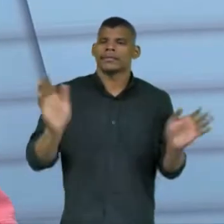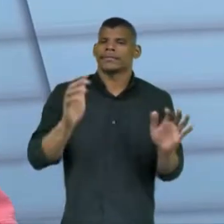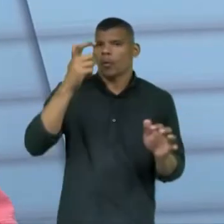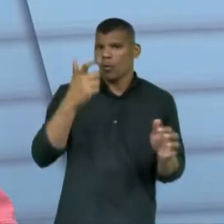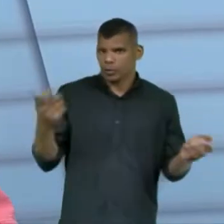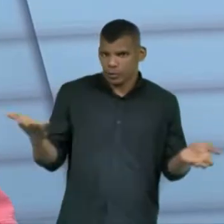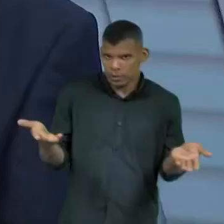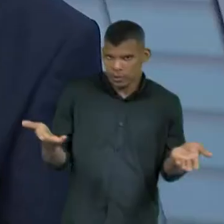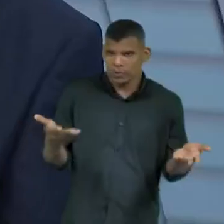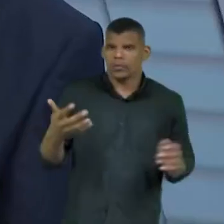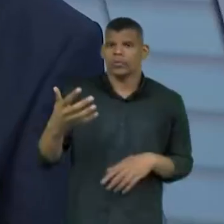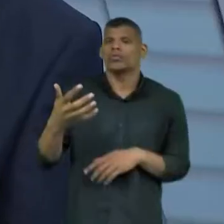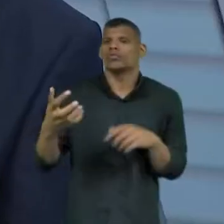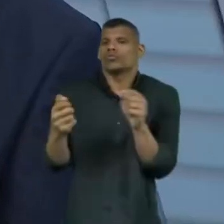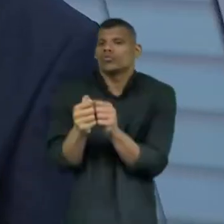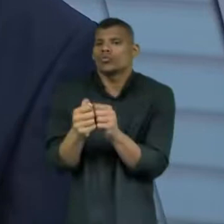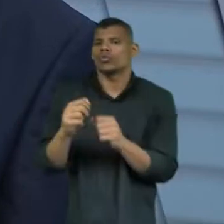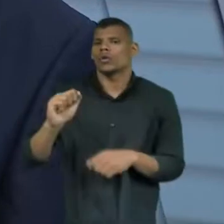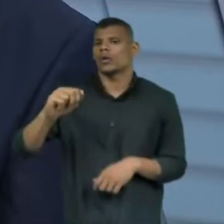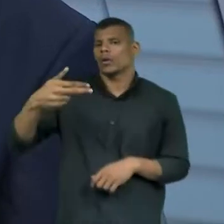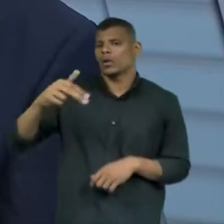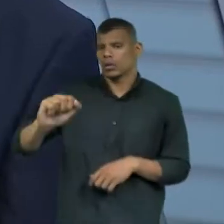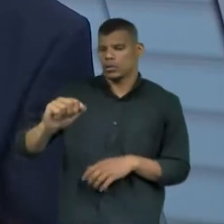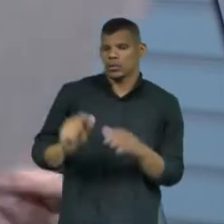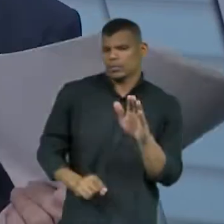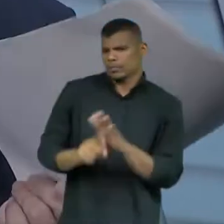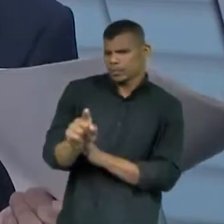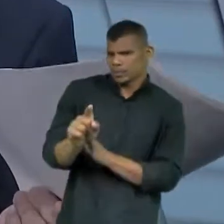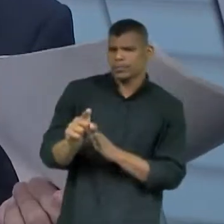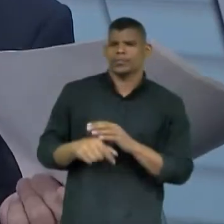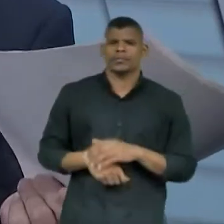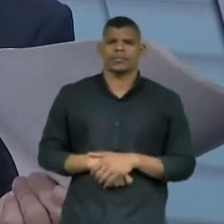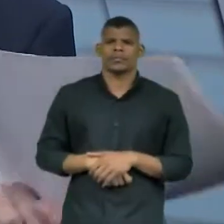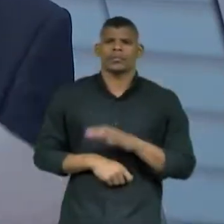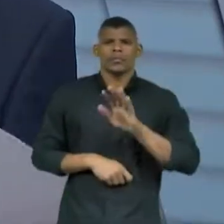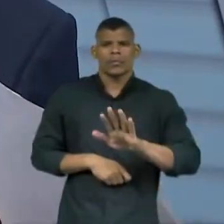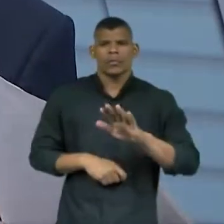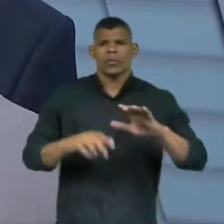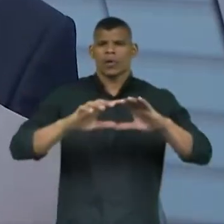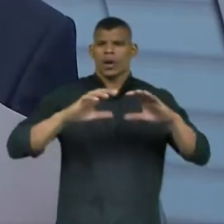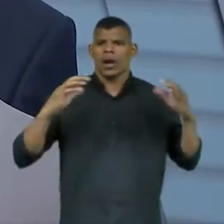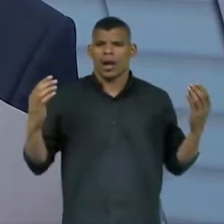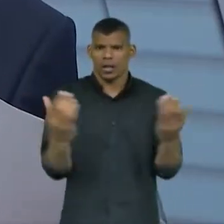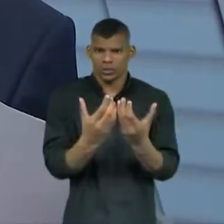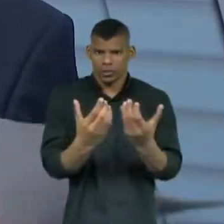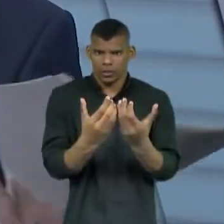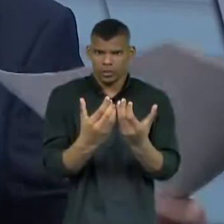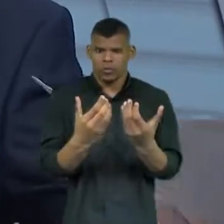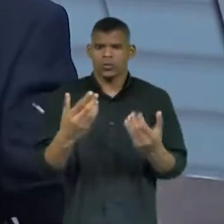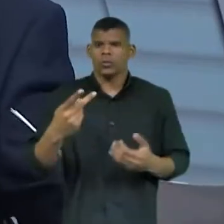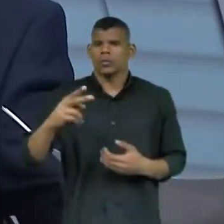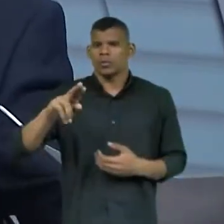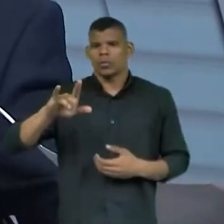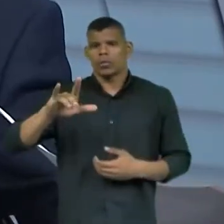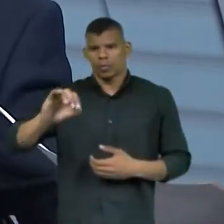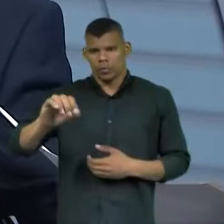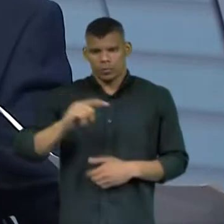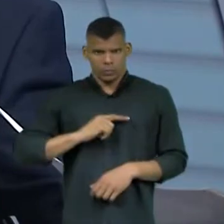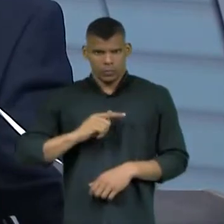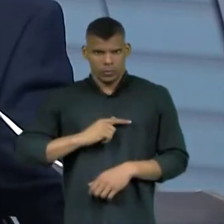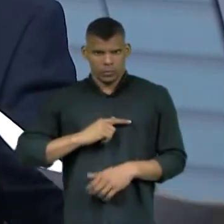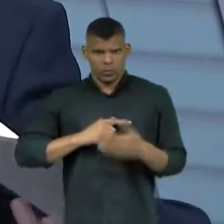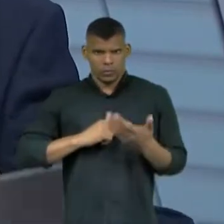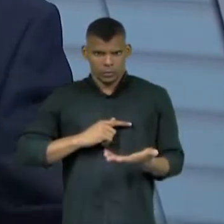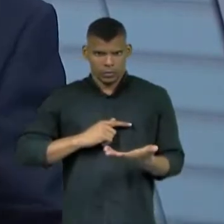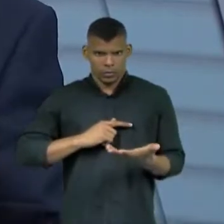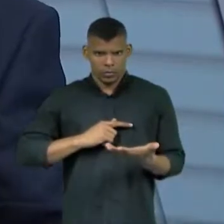Alencar, nos tirando dúvidas. Doutora, o estádio Castelão é um equipamento público, reúne muita gente no dia de jogo.